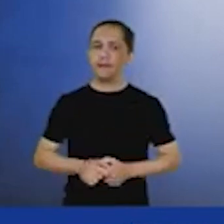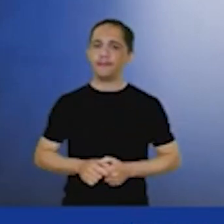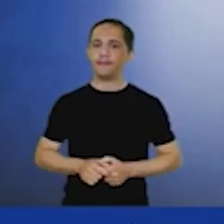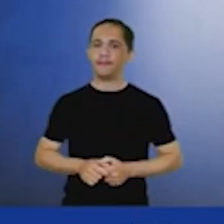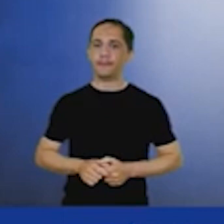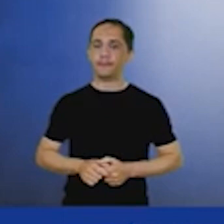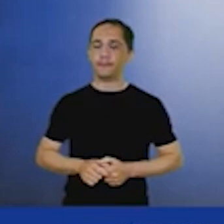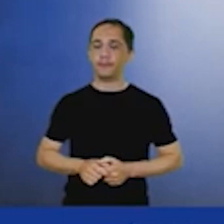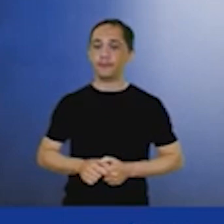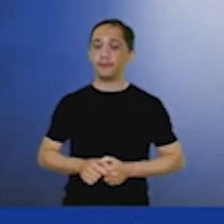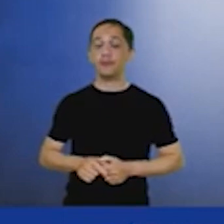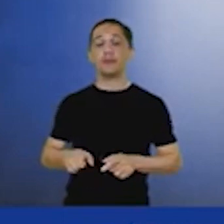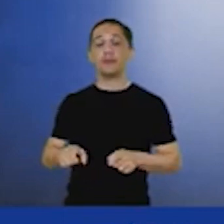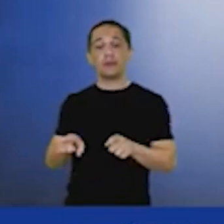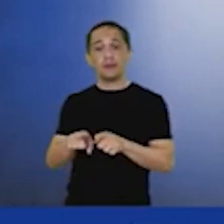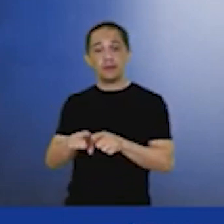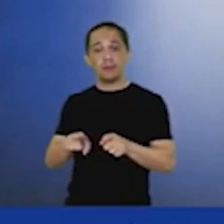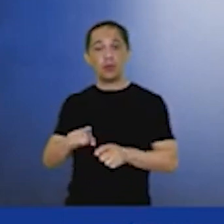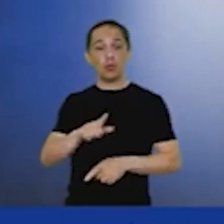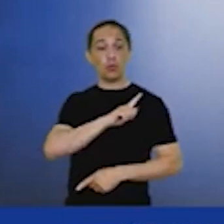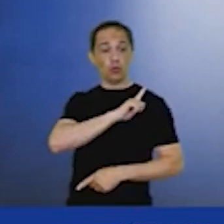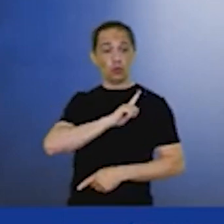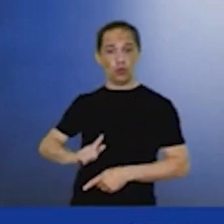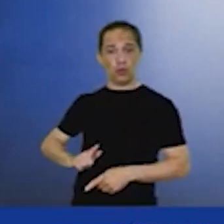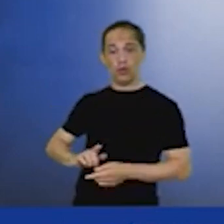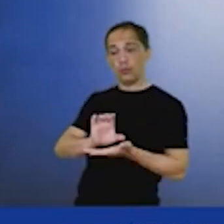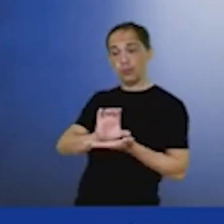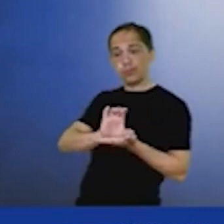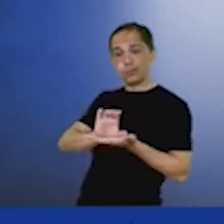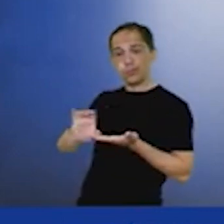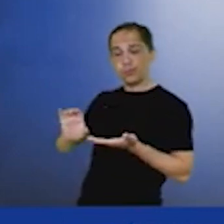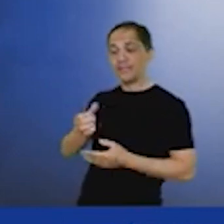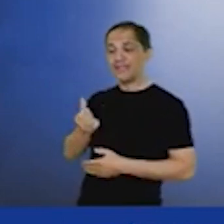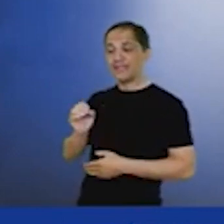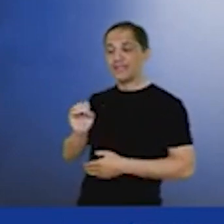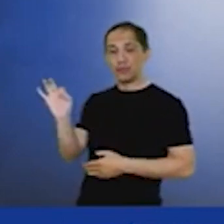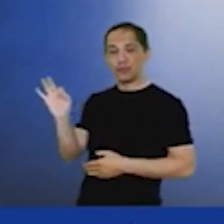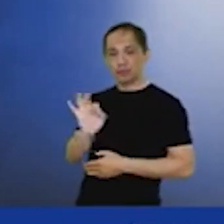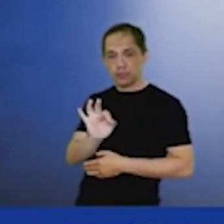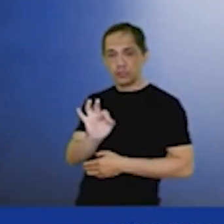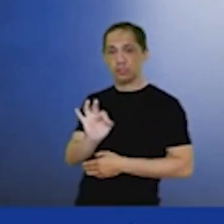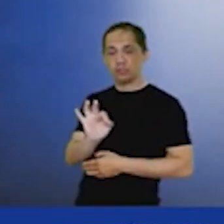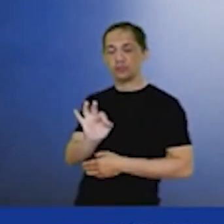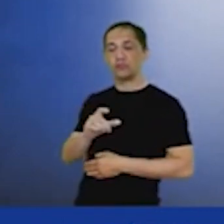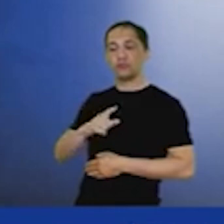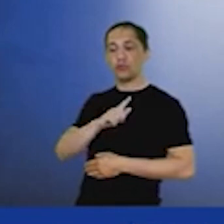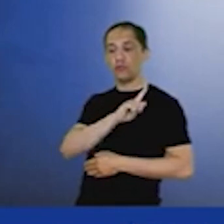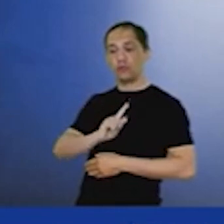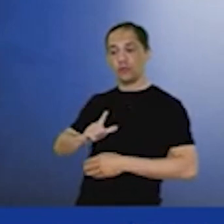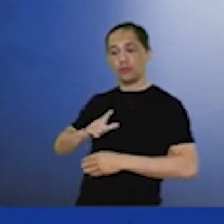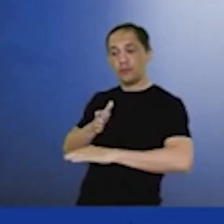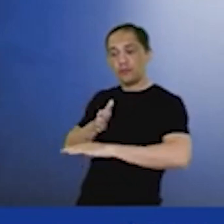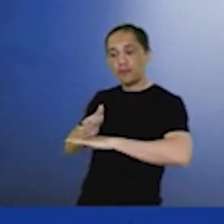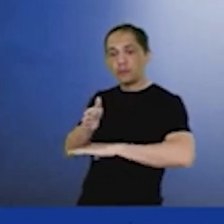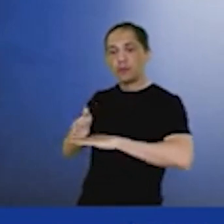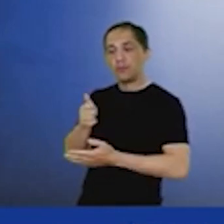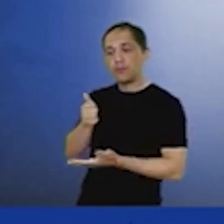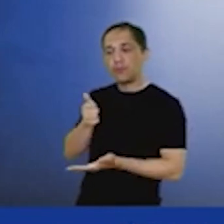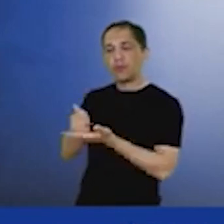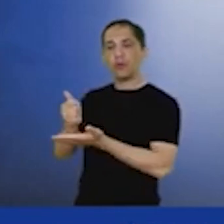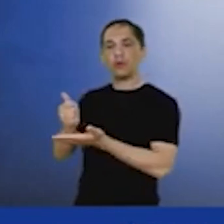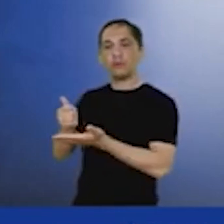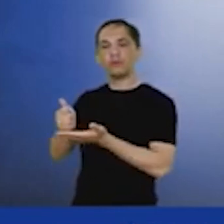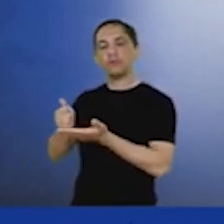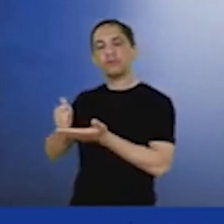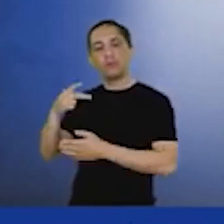que gera muita participação governamental cerca de 60% do faturamento participação governamental que podem suportar políticas e se